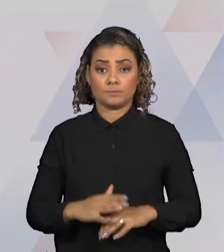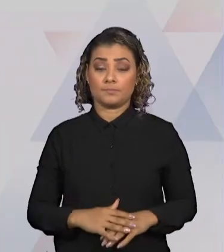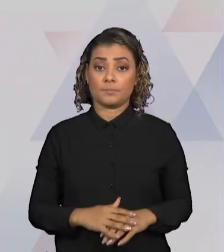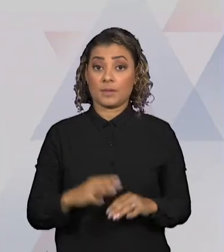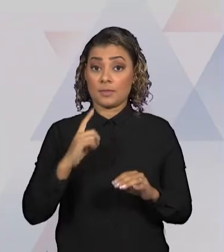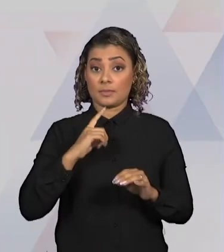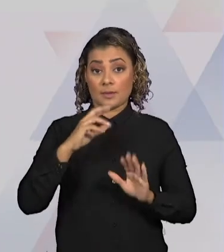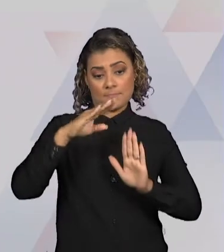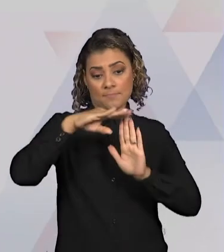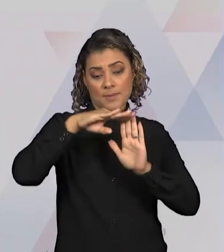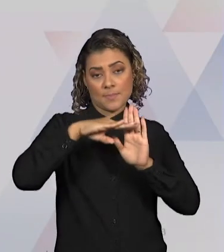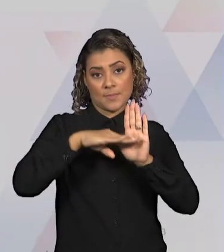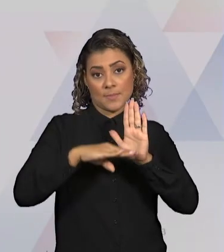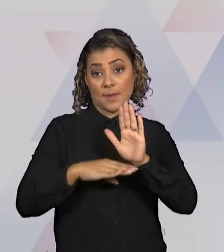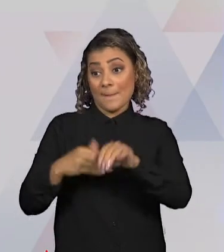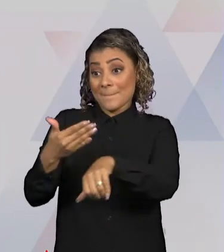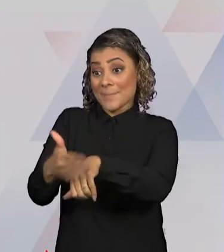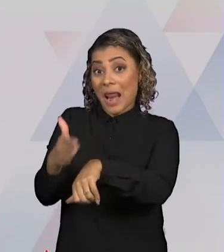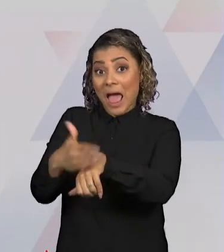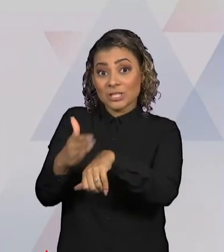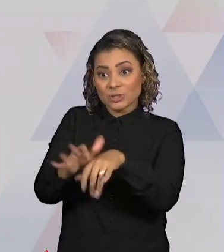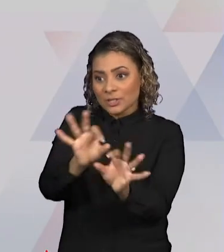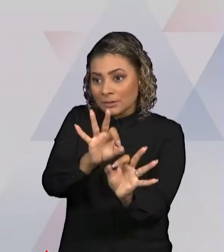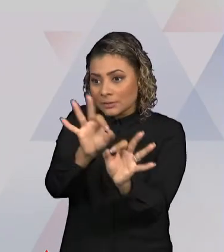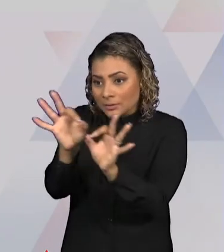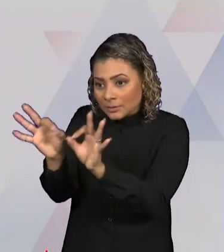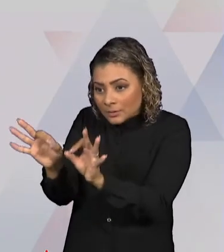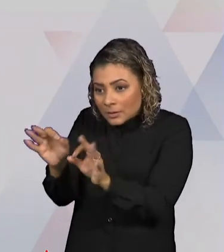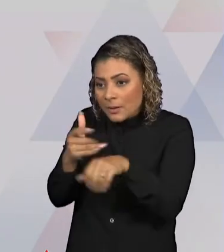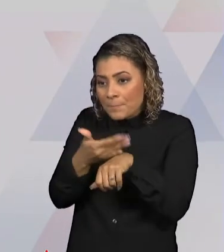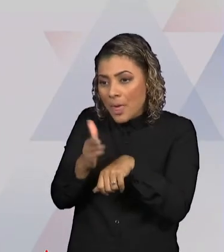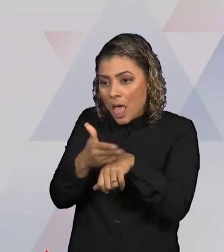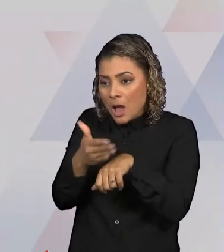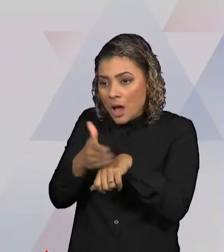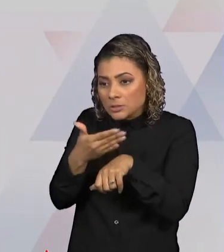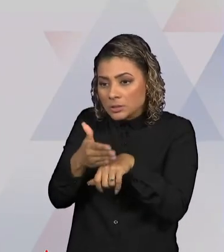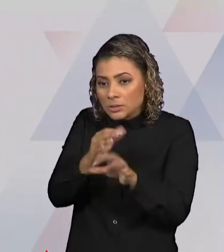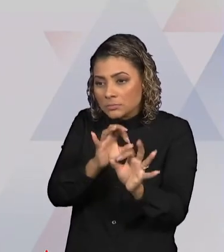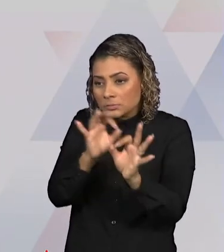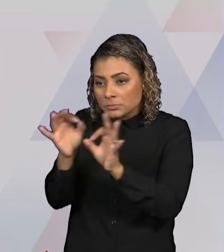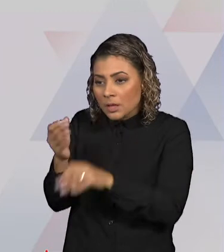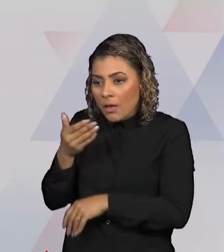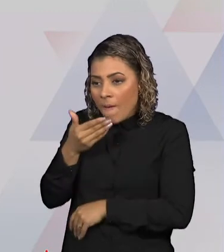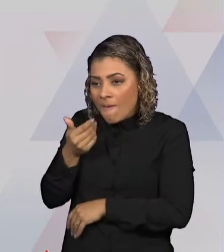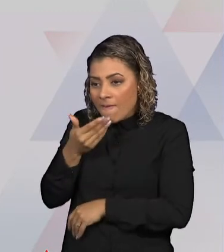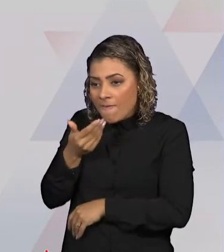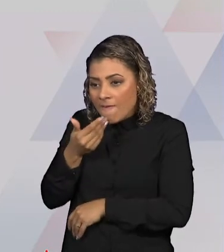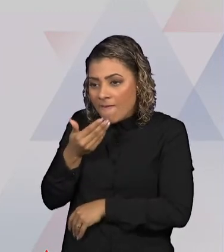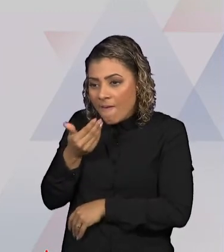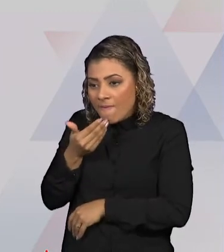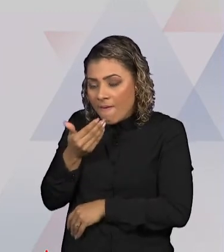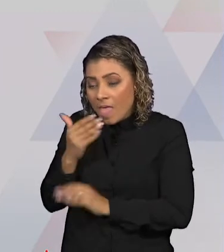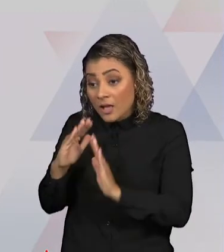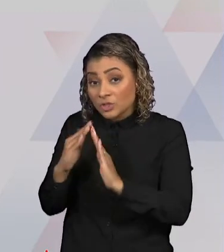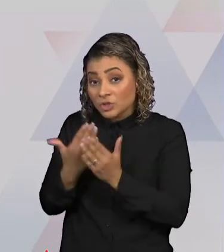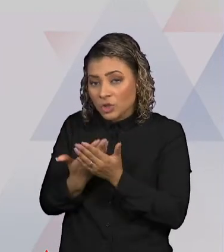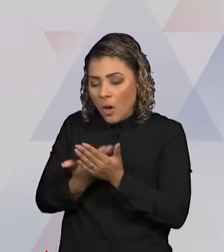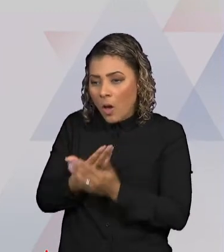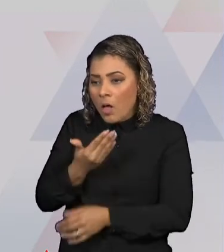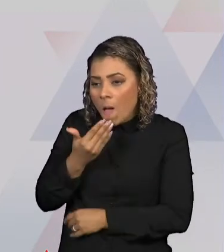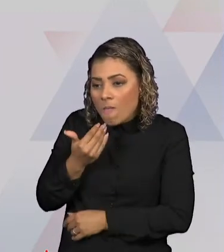elementos da prática, então, que elementos que vocês observaram lá no contexto escolar são